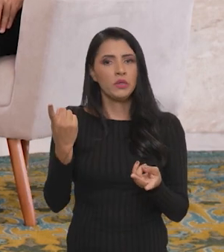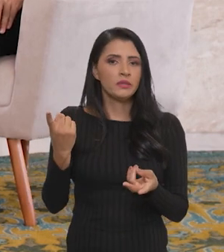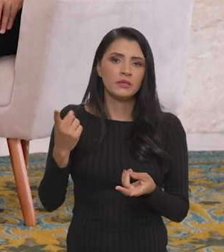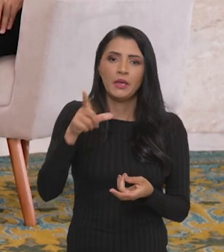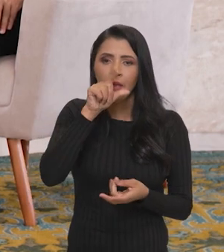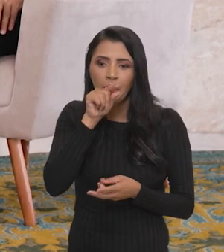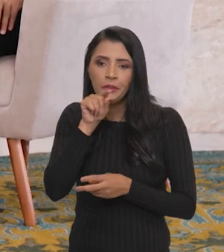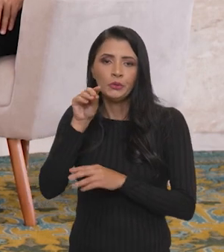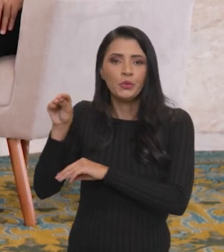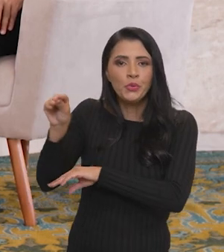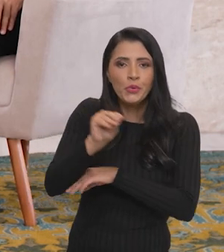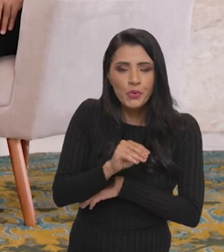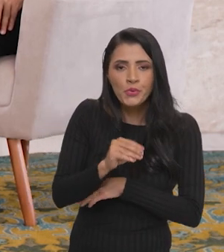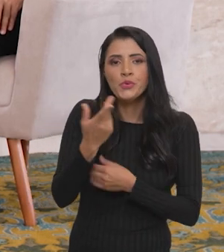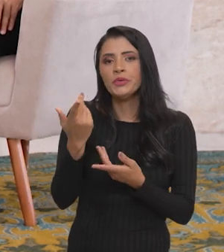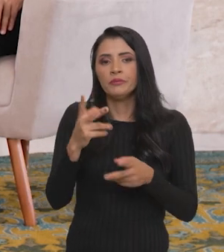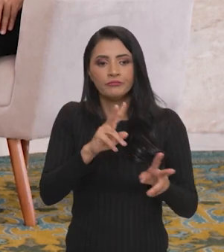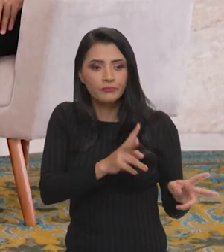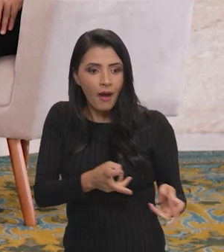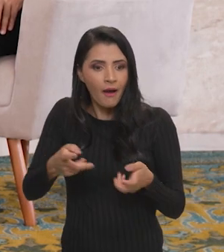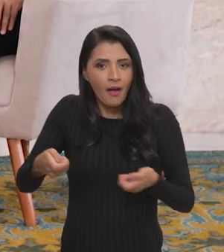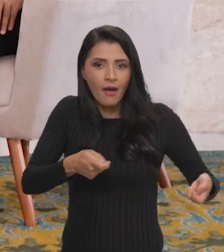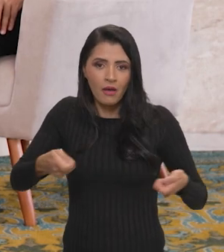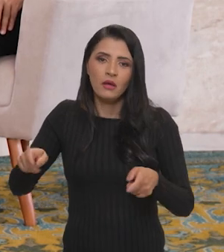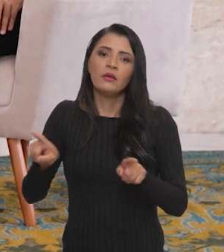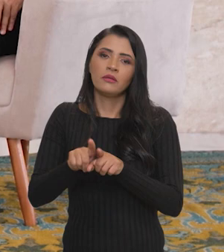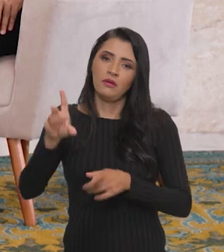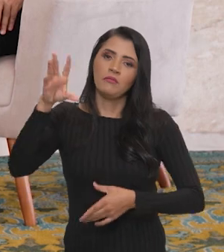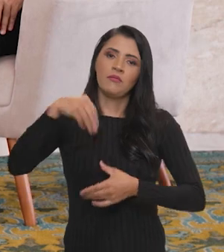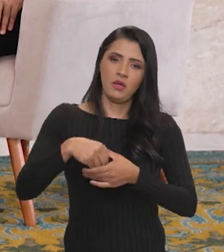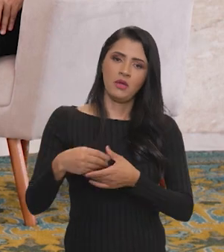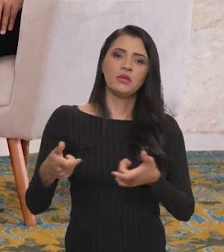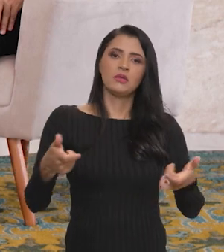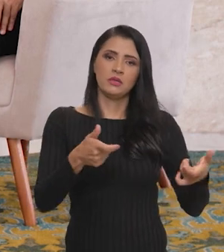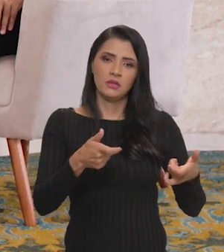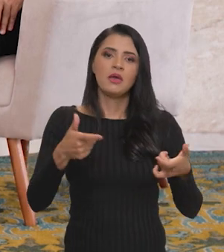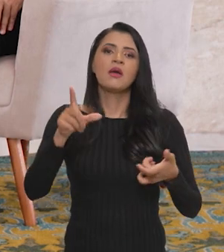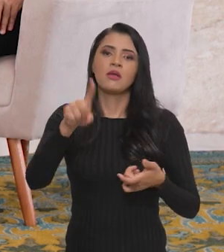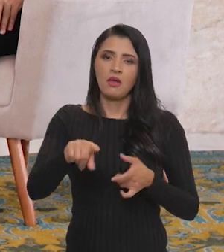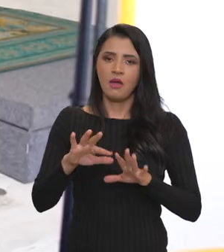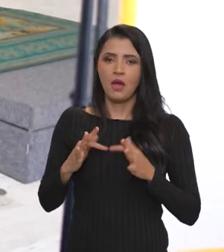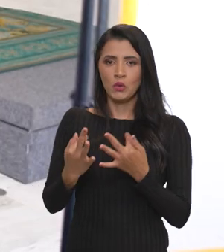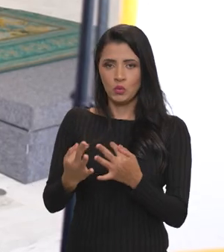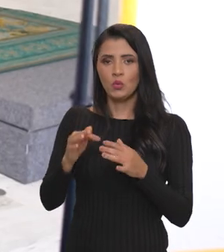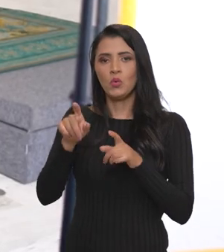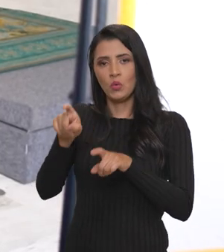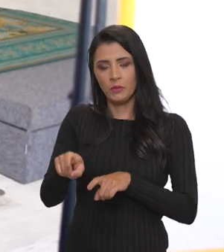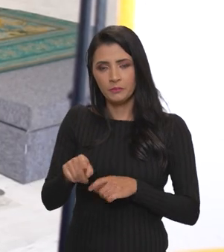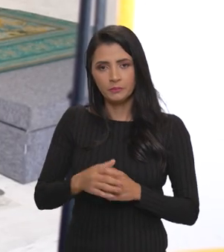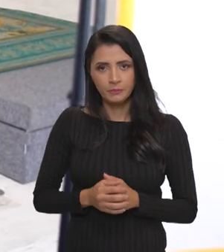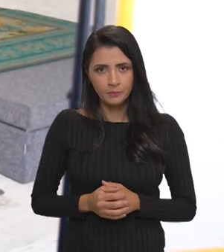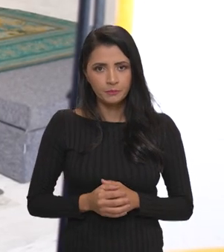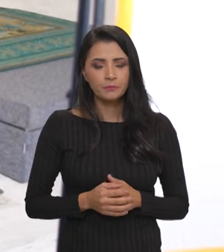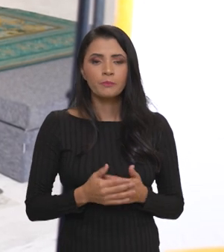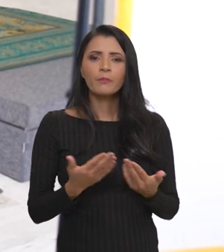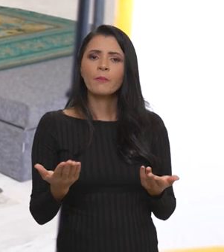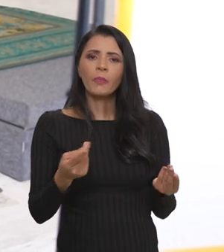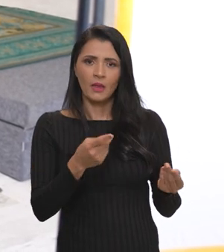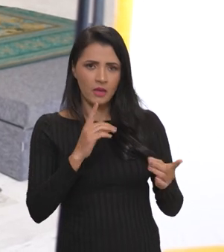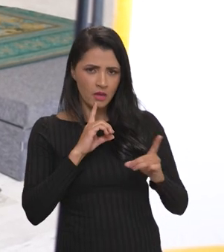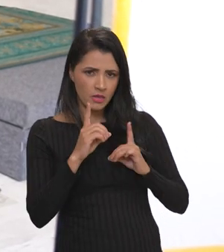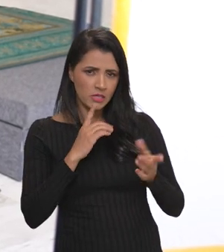e os extrativistas também fazem parte desse grande campo que é a agricultura familiar. E esse